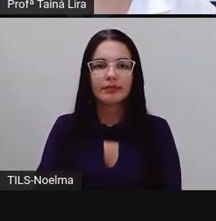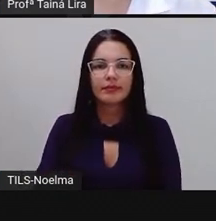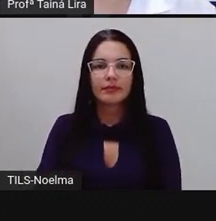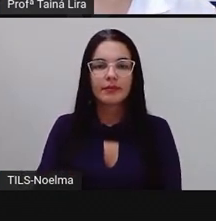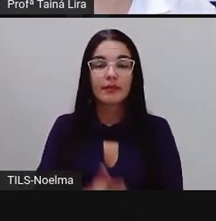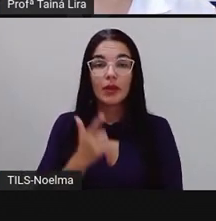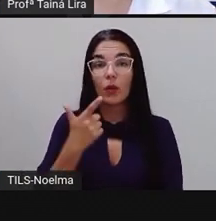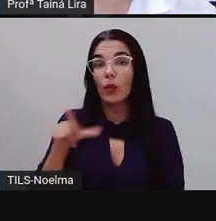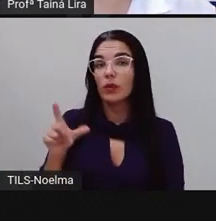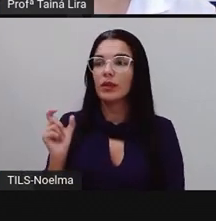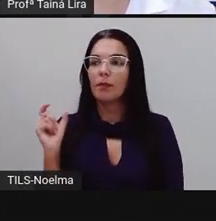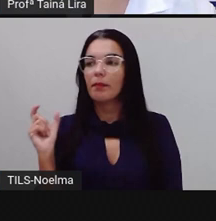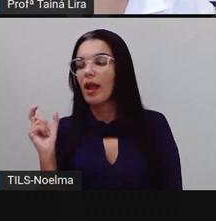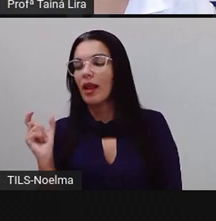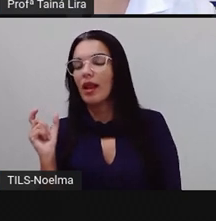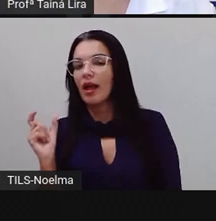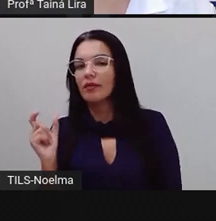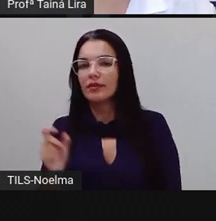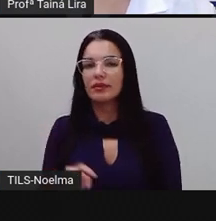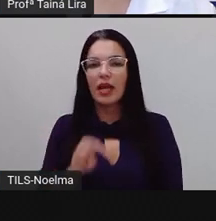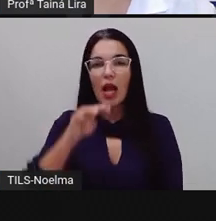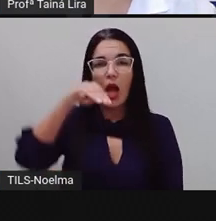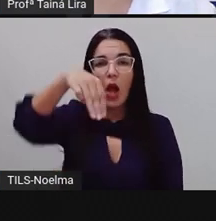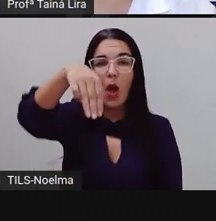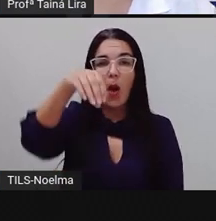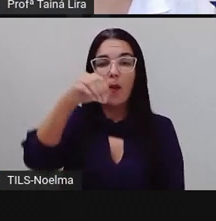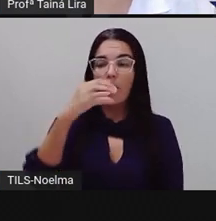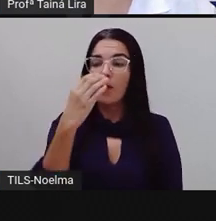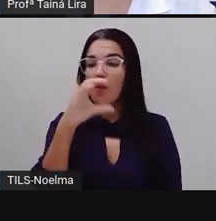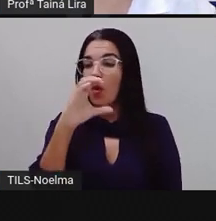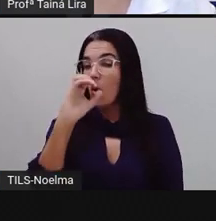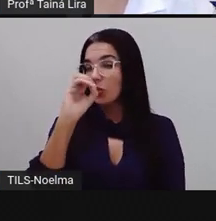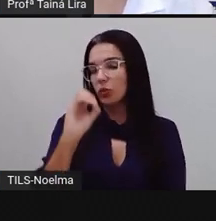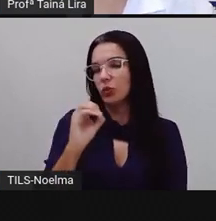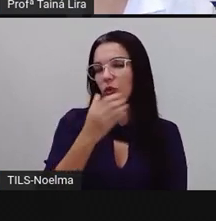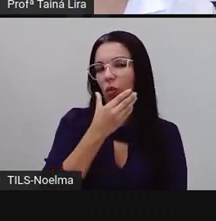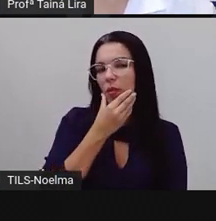Olha lá a outra. Moço. Moço.